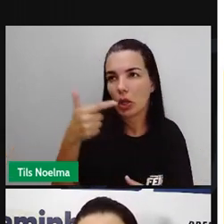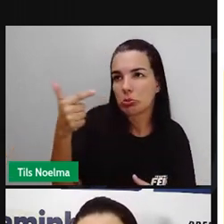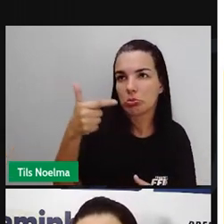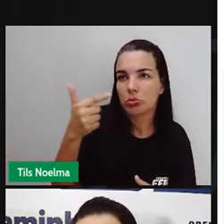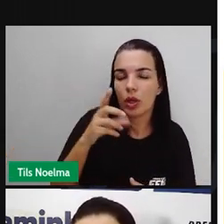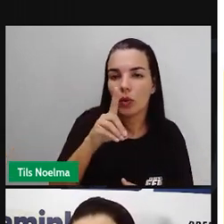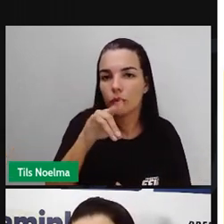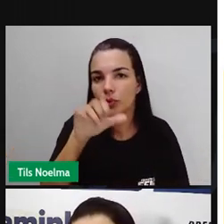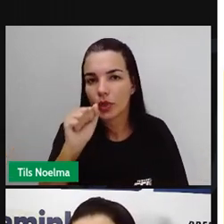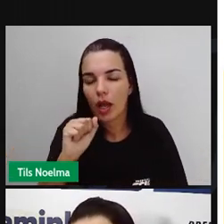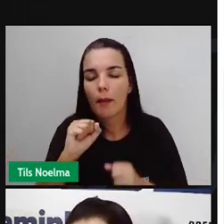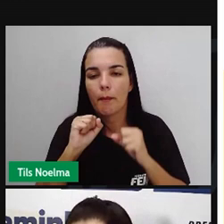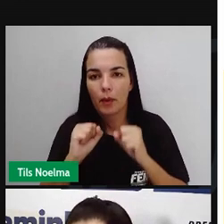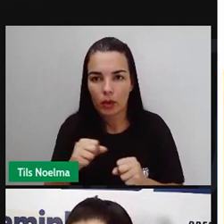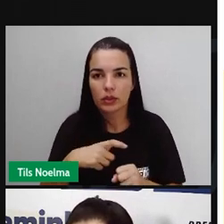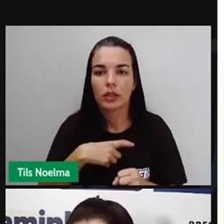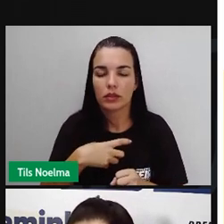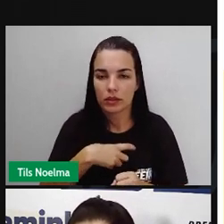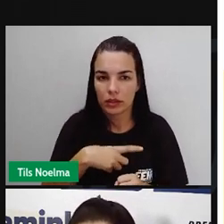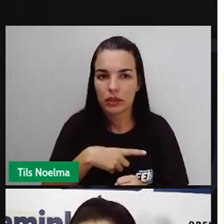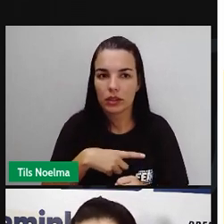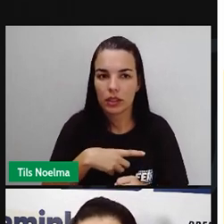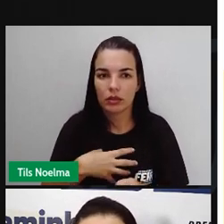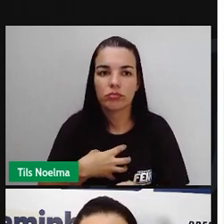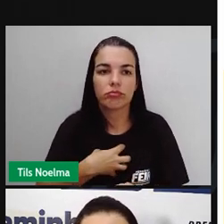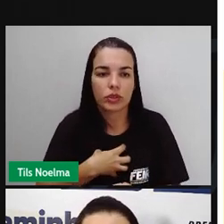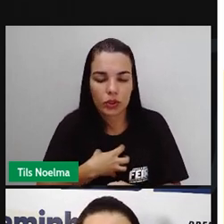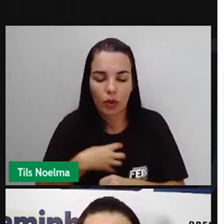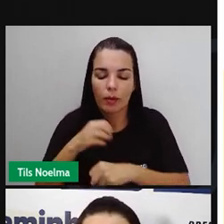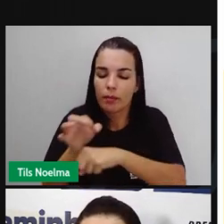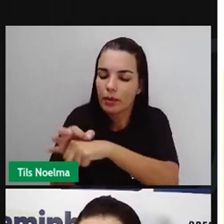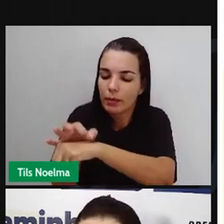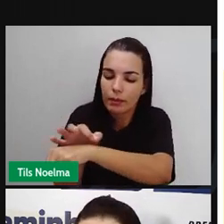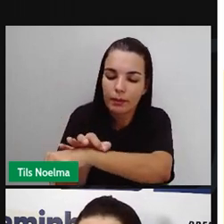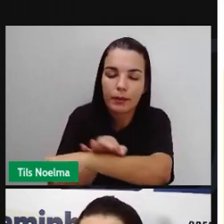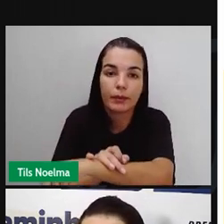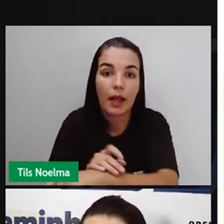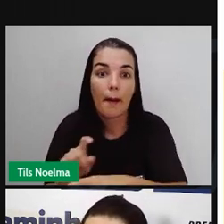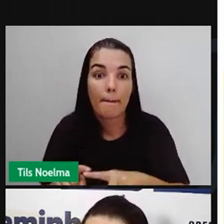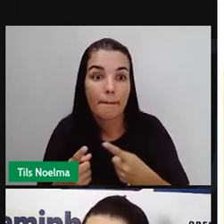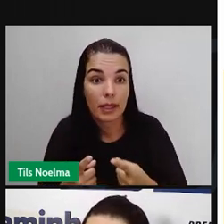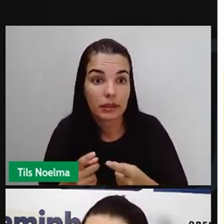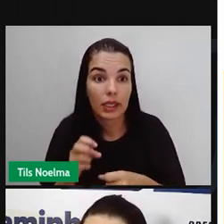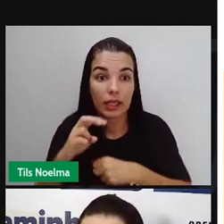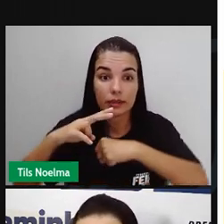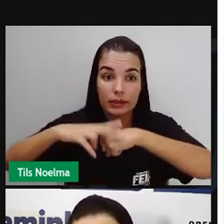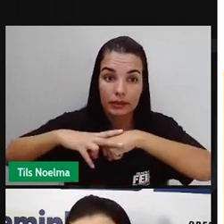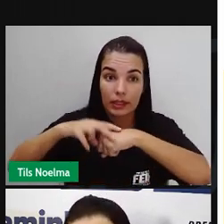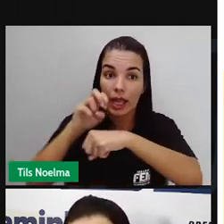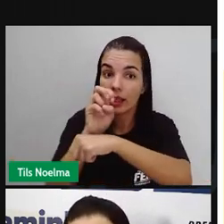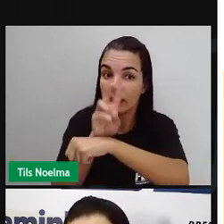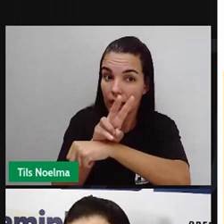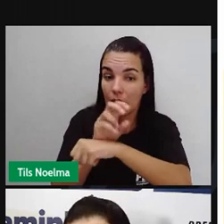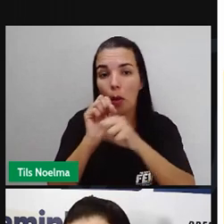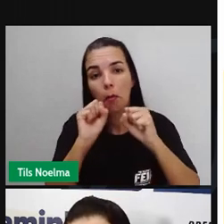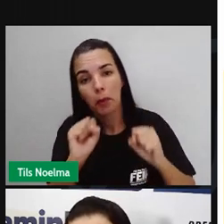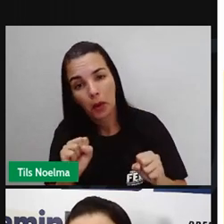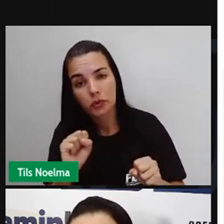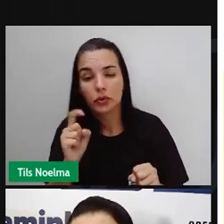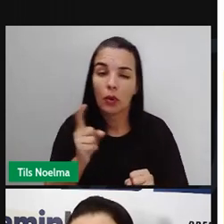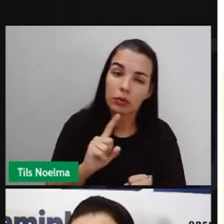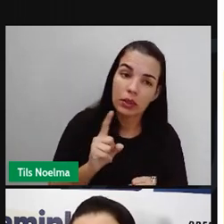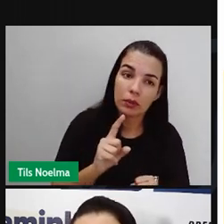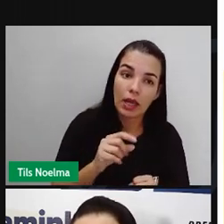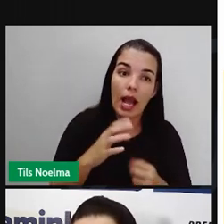presente aí, se manifestar nas primeiras 48 horas. Já na dengue, pode estar presente ou não também.